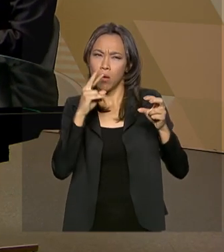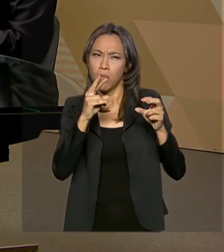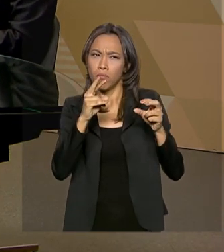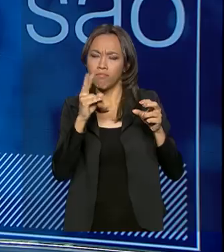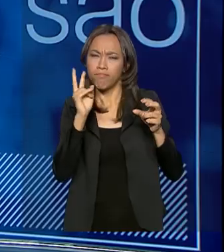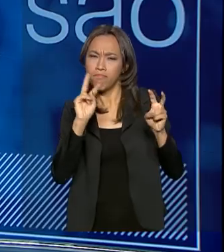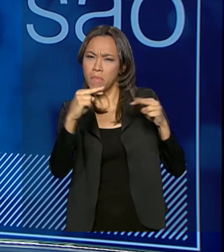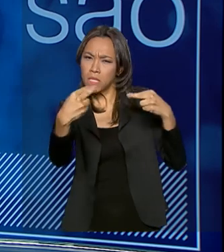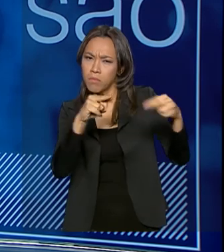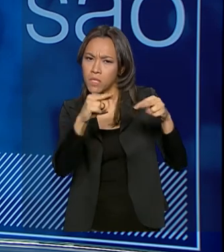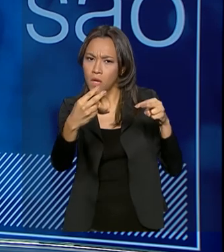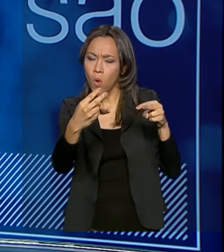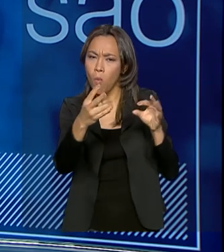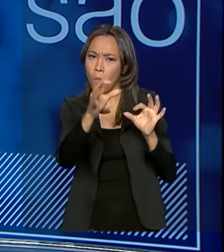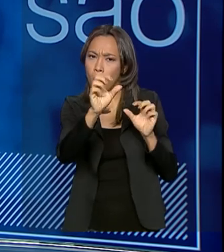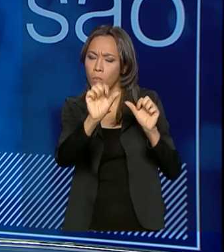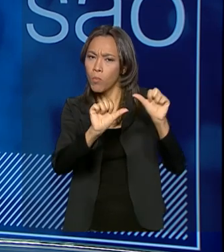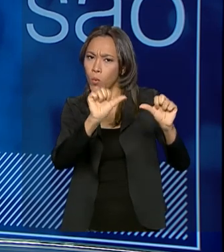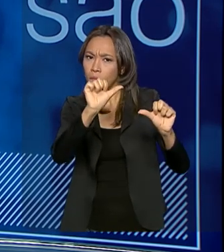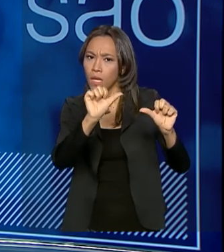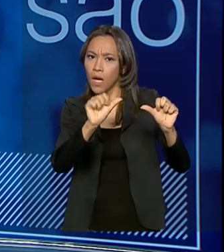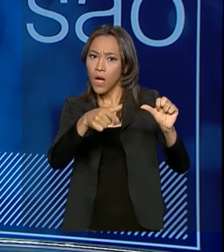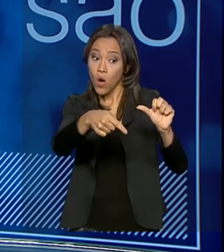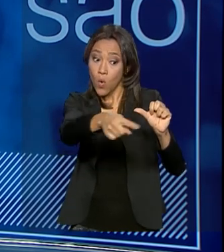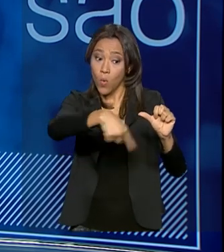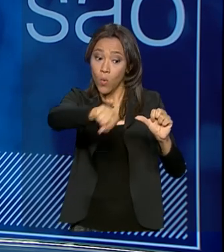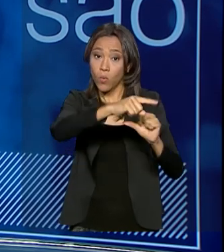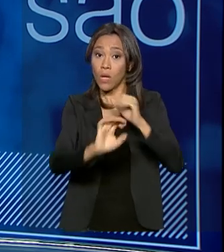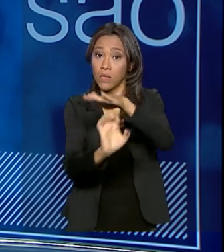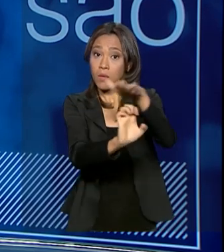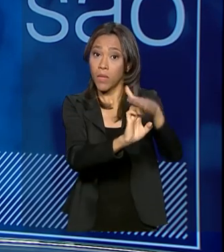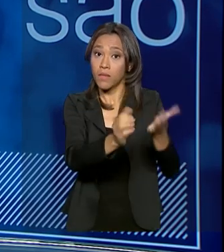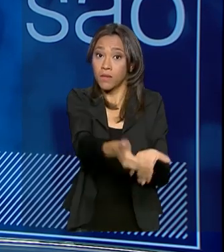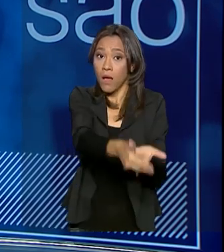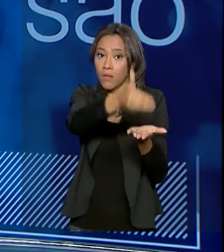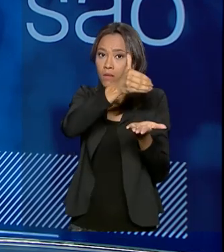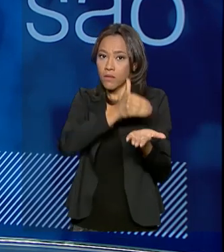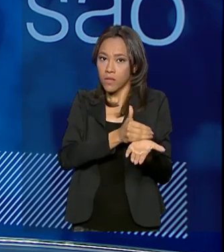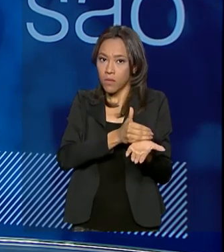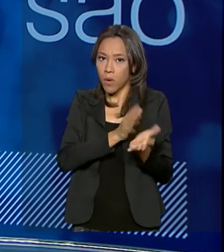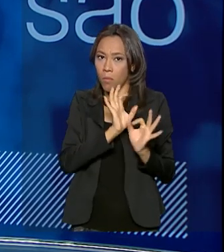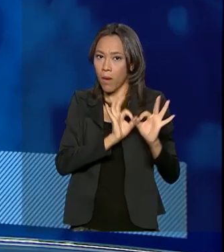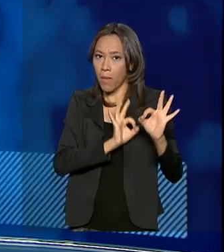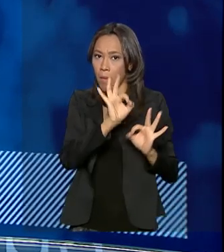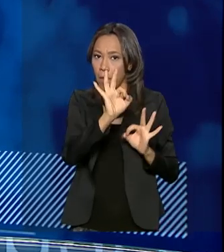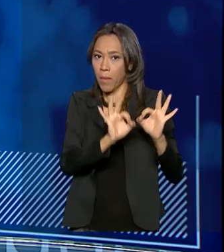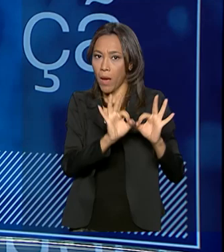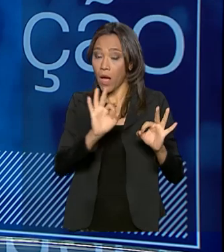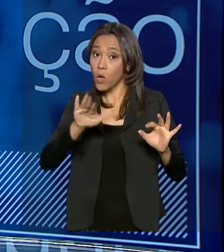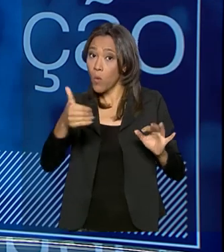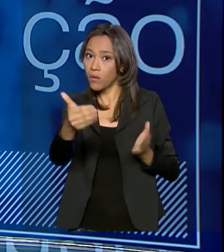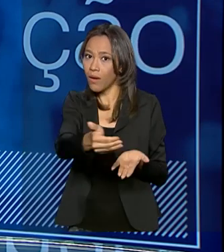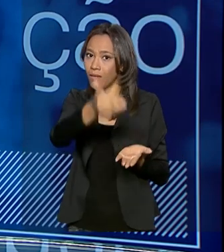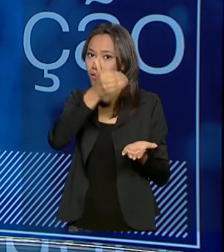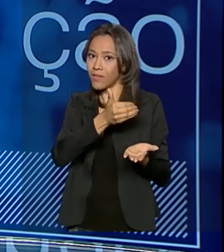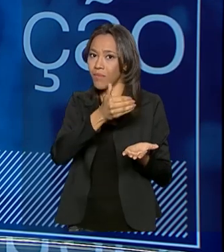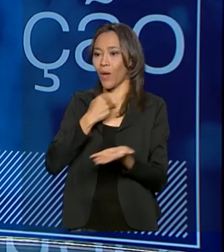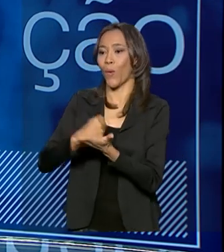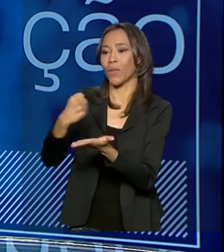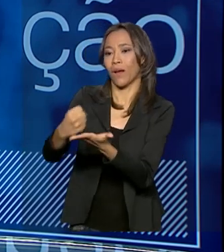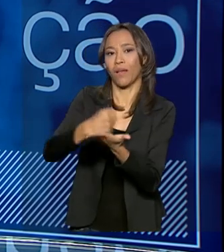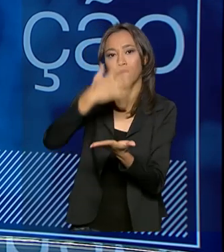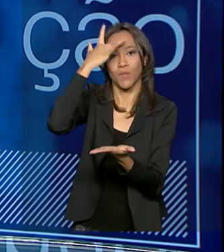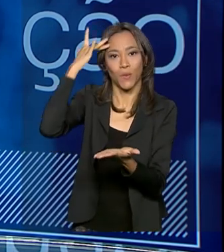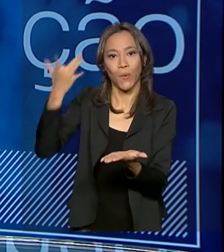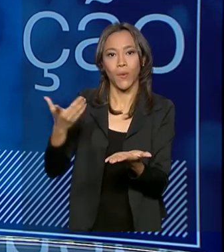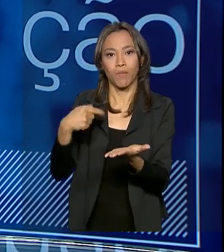os agentes de mercado, eles se antecipam e para você se antecipar, quando você se antecipa, você contrata mais gente, porque